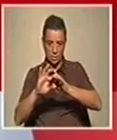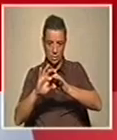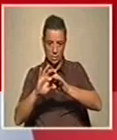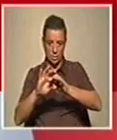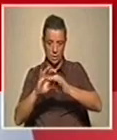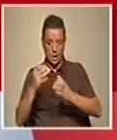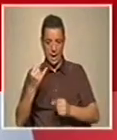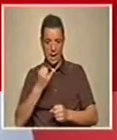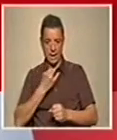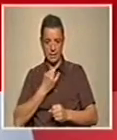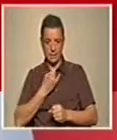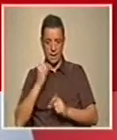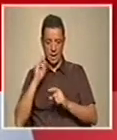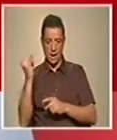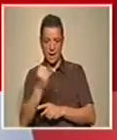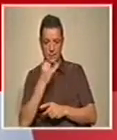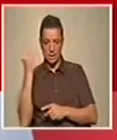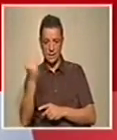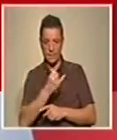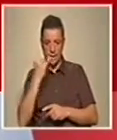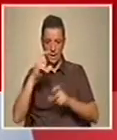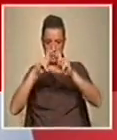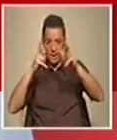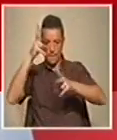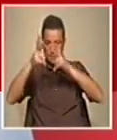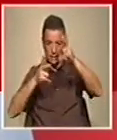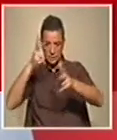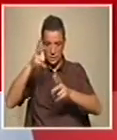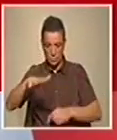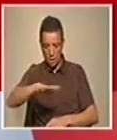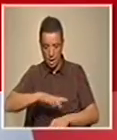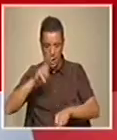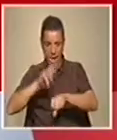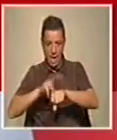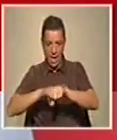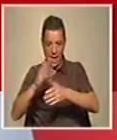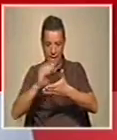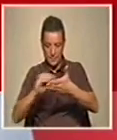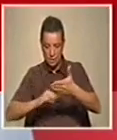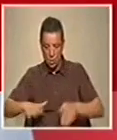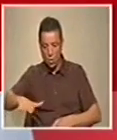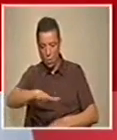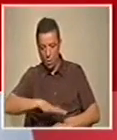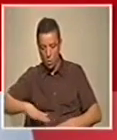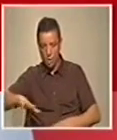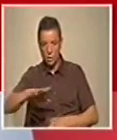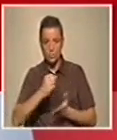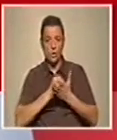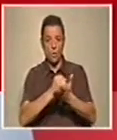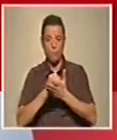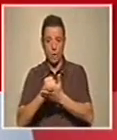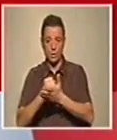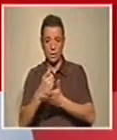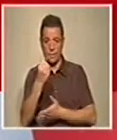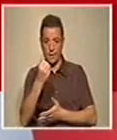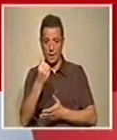entidades, com as forças vivas da região, com as empresas, com a administração local, porque só assim é que nós vamos conseguir ir buscar os fundos que neste momento existem.